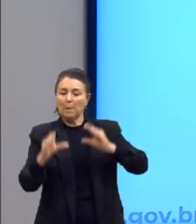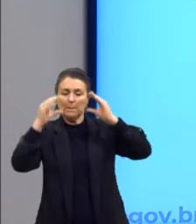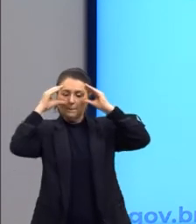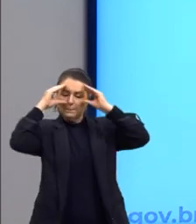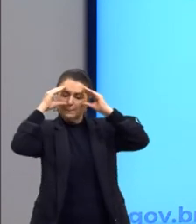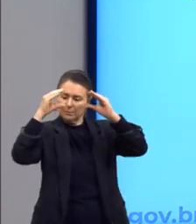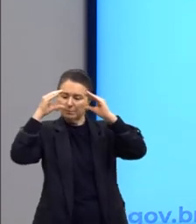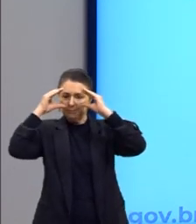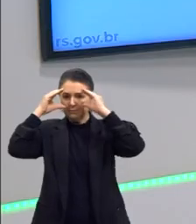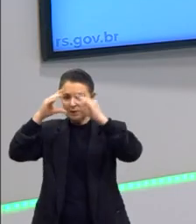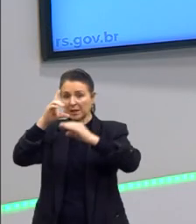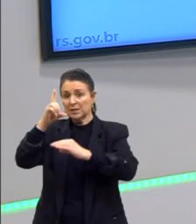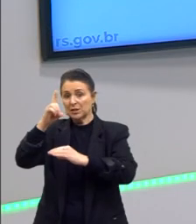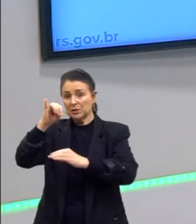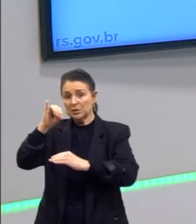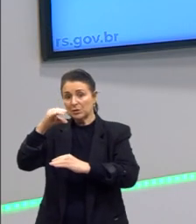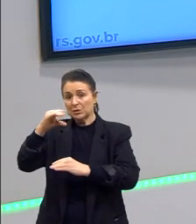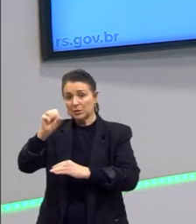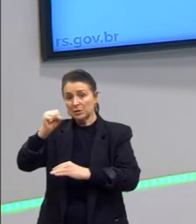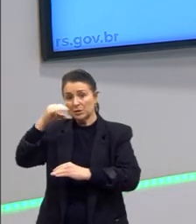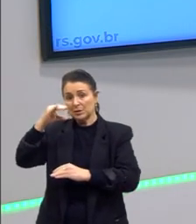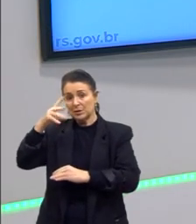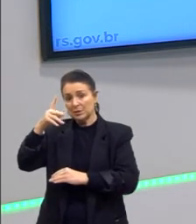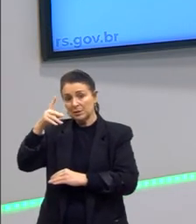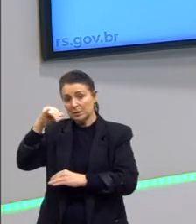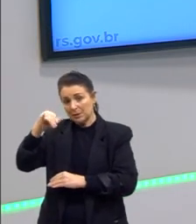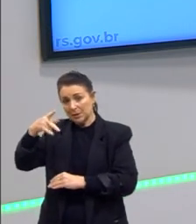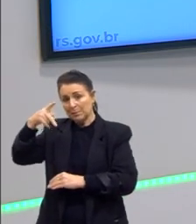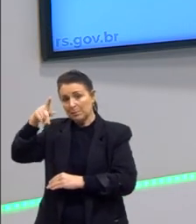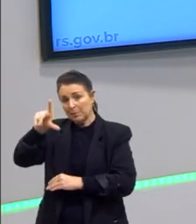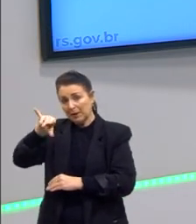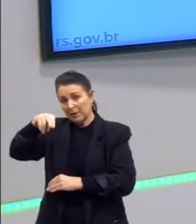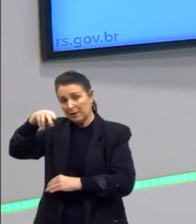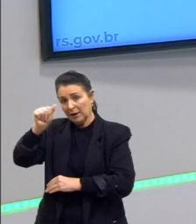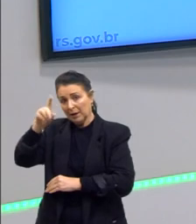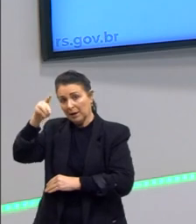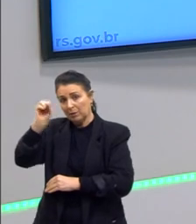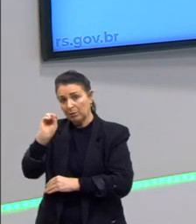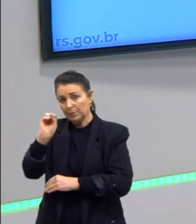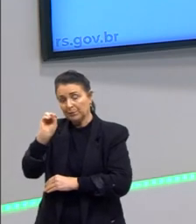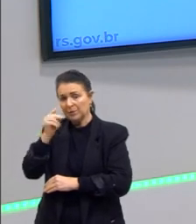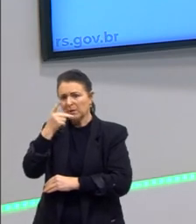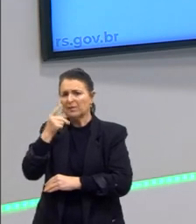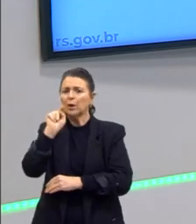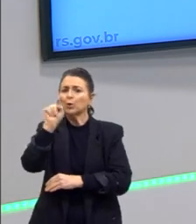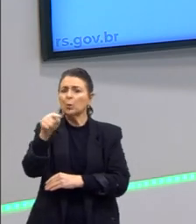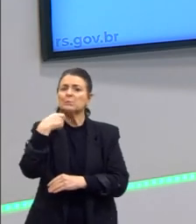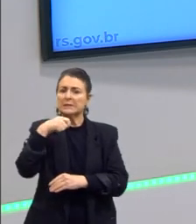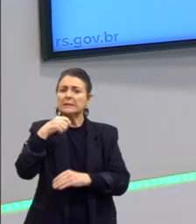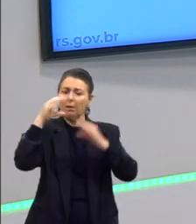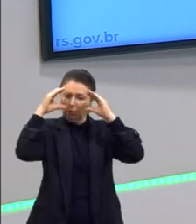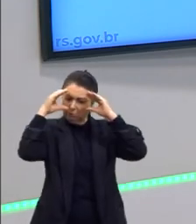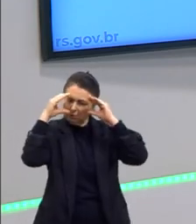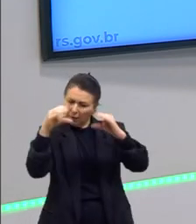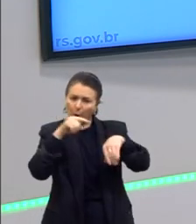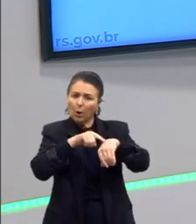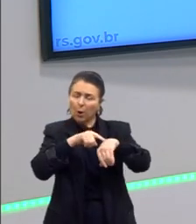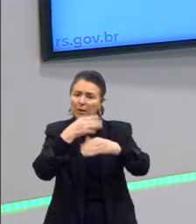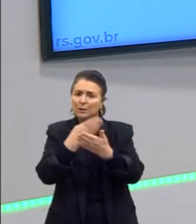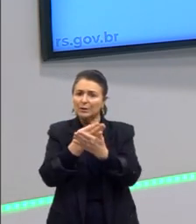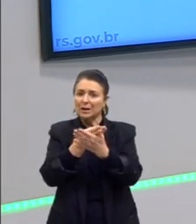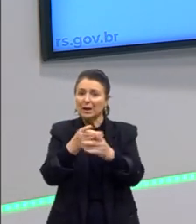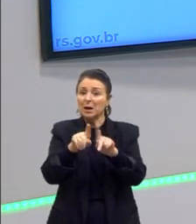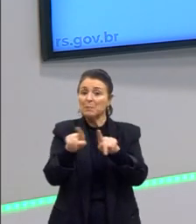é outra, algo que acho que importante a gente trazer. Às vezes, nós falamos, oh, você tem que ser disciplinado para estudar. Mas,